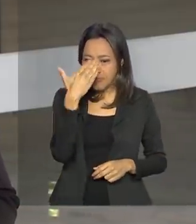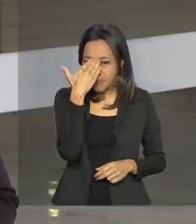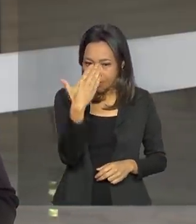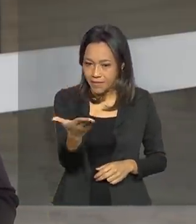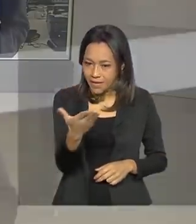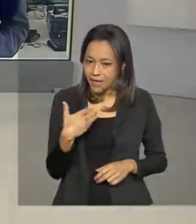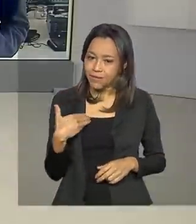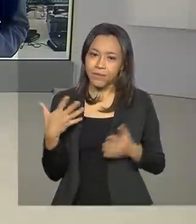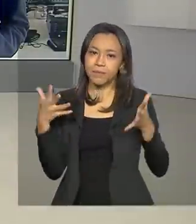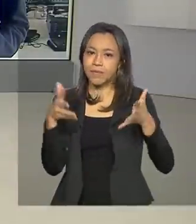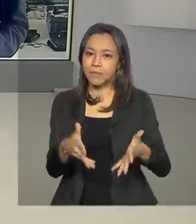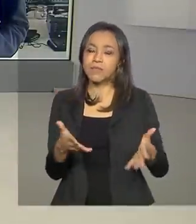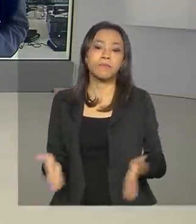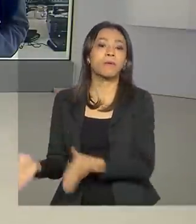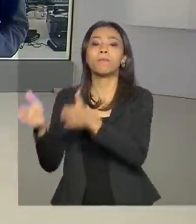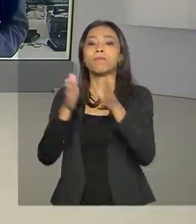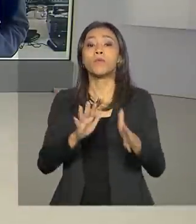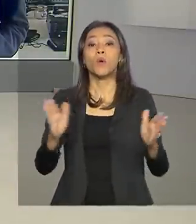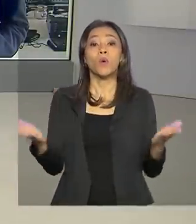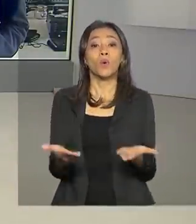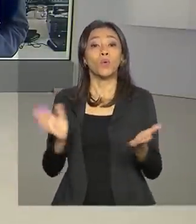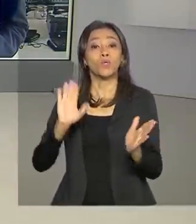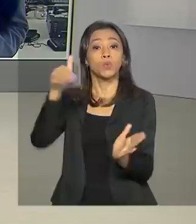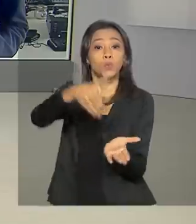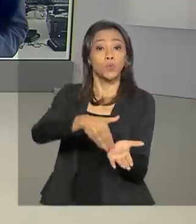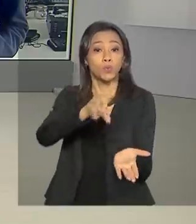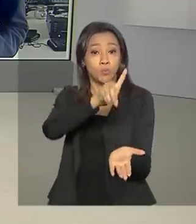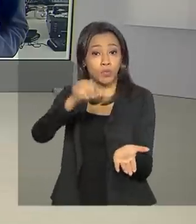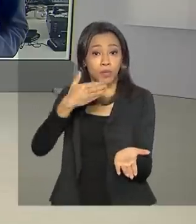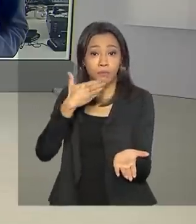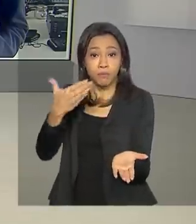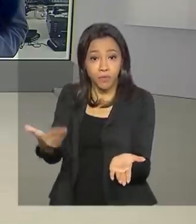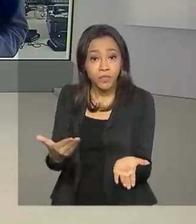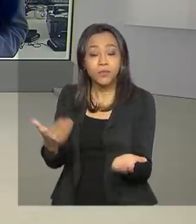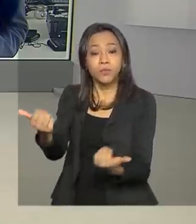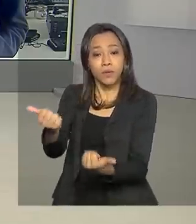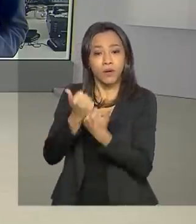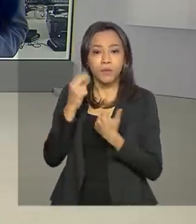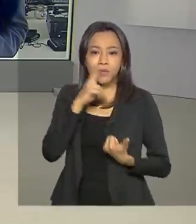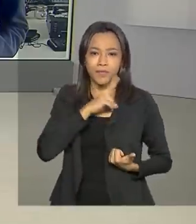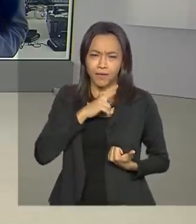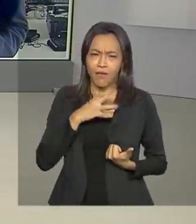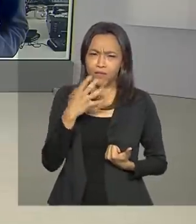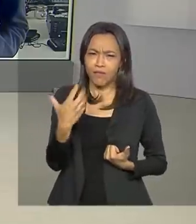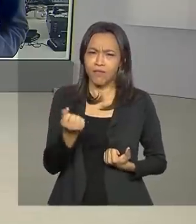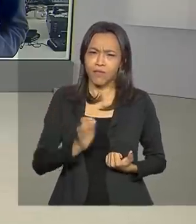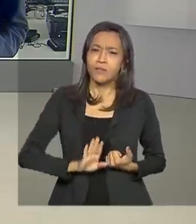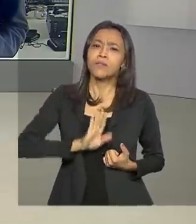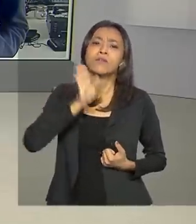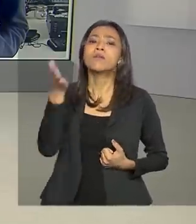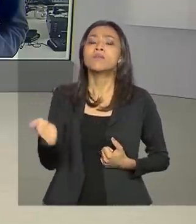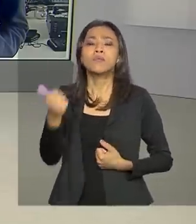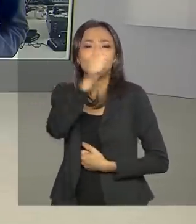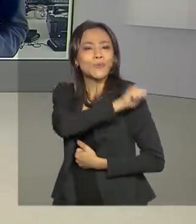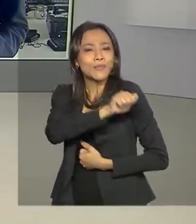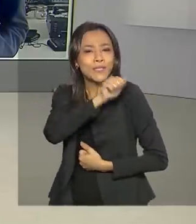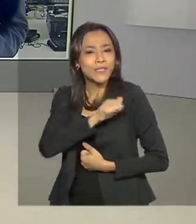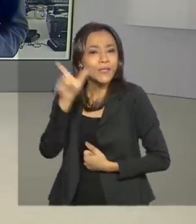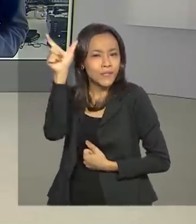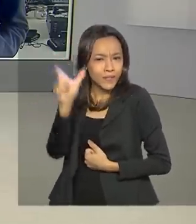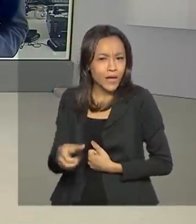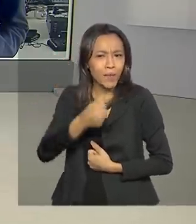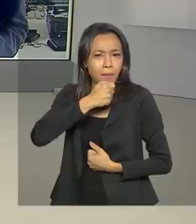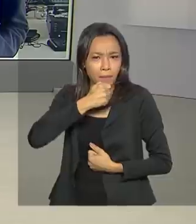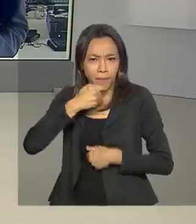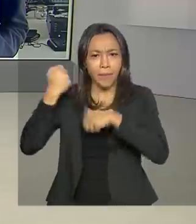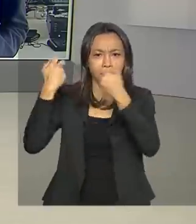Obrigada pela participação e, olha, hoje é o último dia para pedir o auxílio emergencial, por isso a gente vai até o Rio de Janeiro conversar com a repórter Cláudia Boiunga. Olá, Cláudia, bom